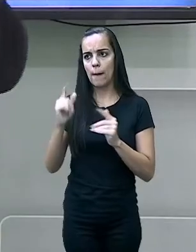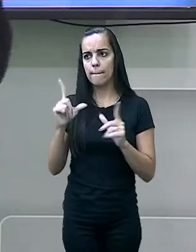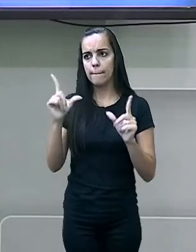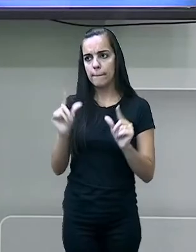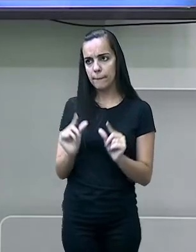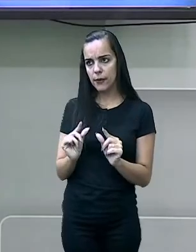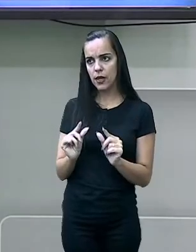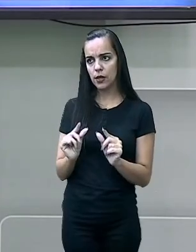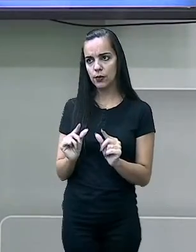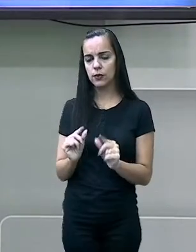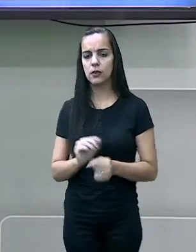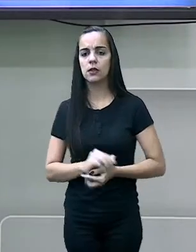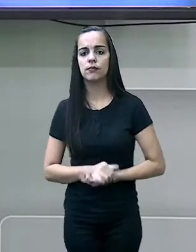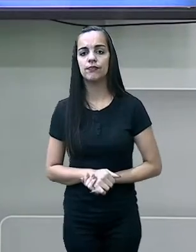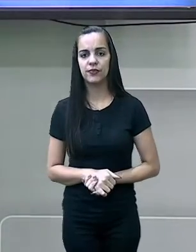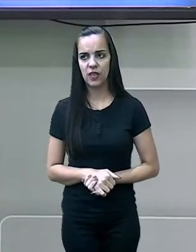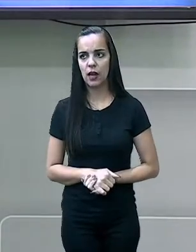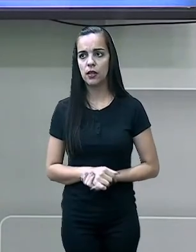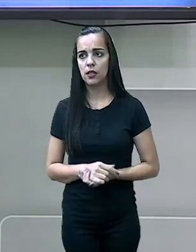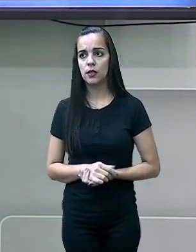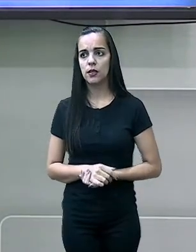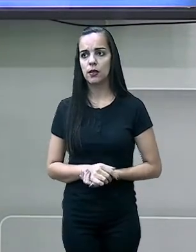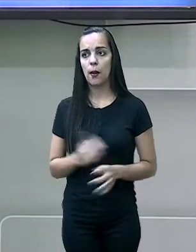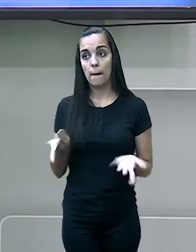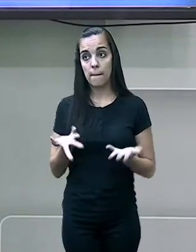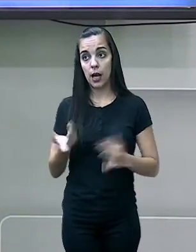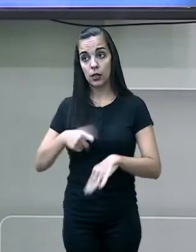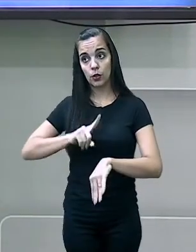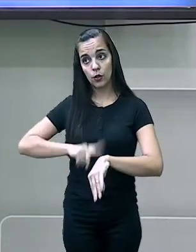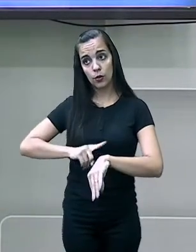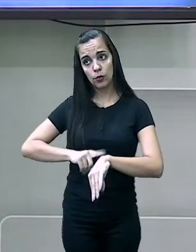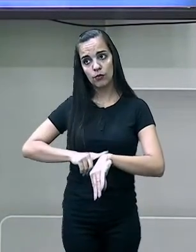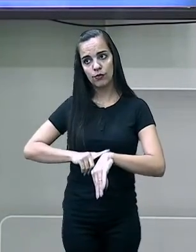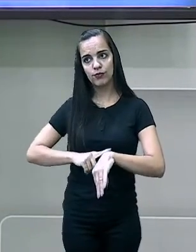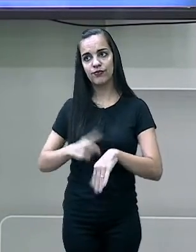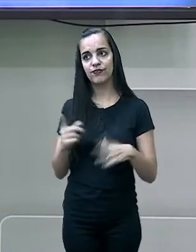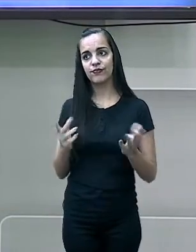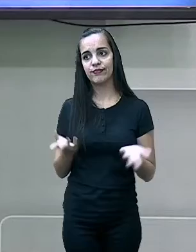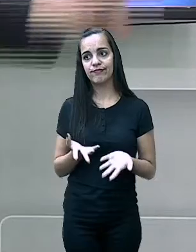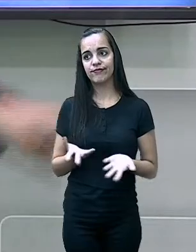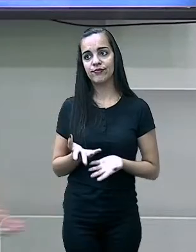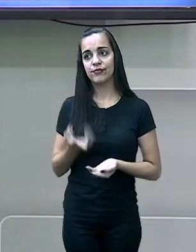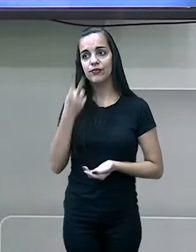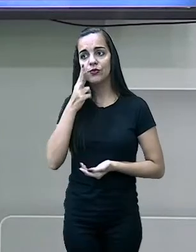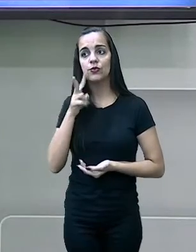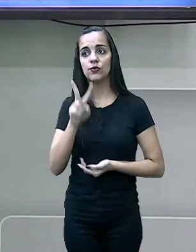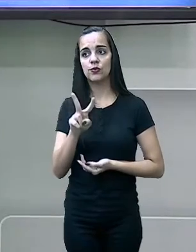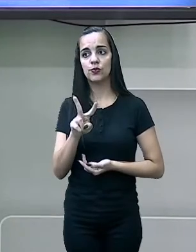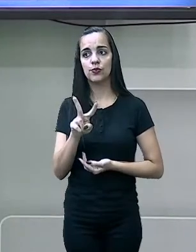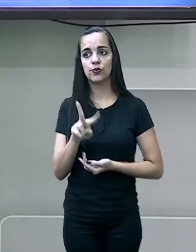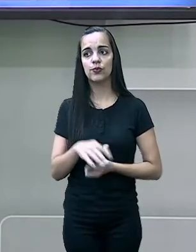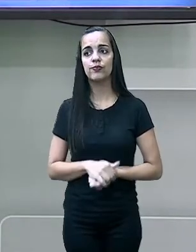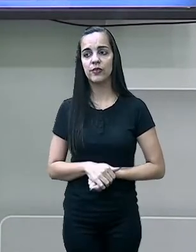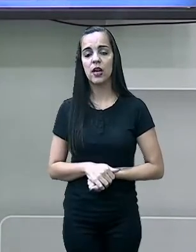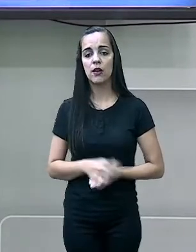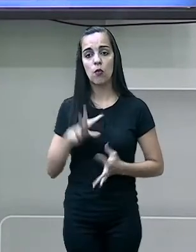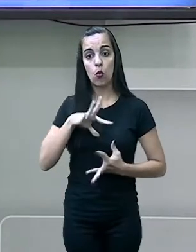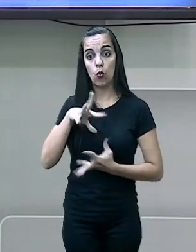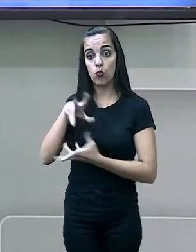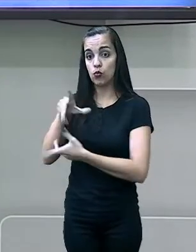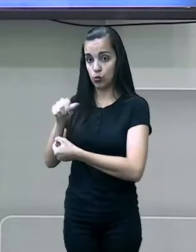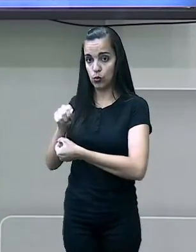continua a crescer. Ok? Mas, no momento, nós vamos ver no mundo. Ok?